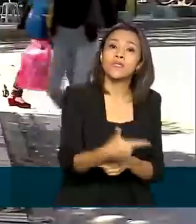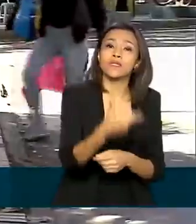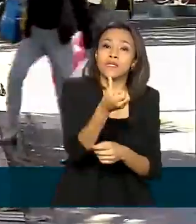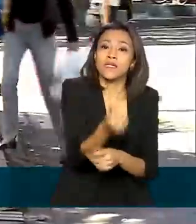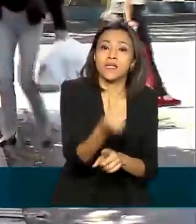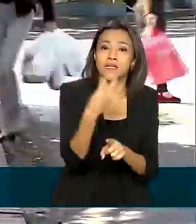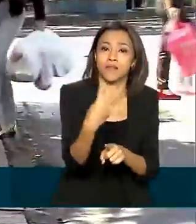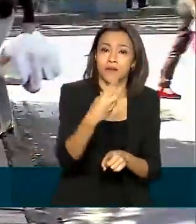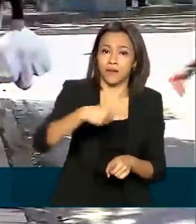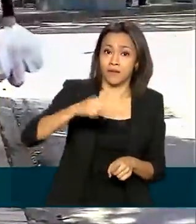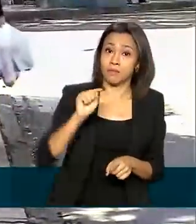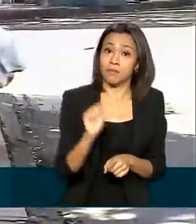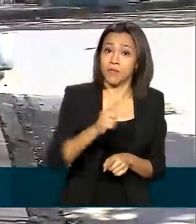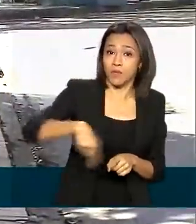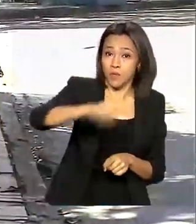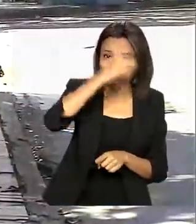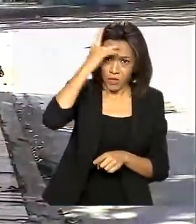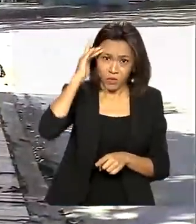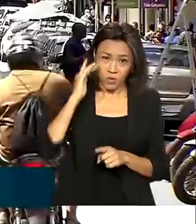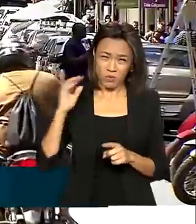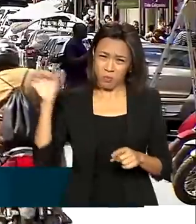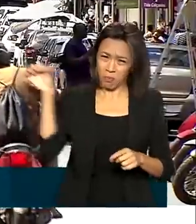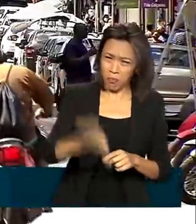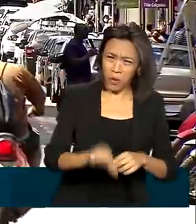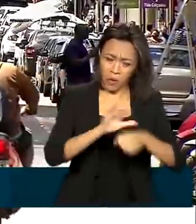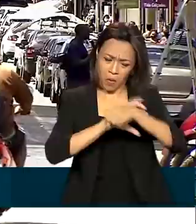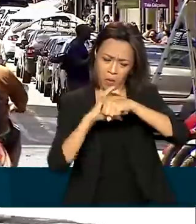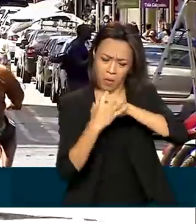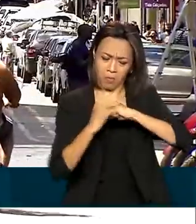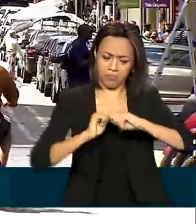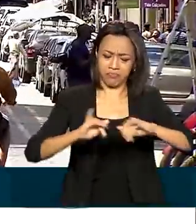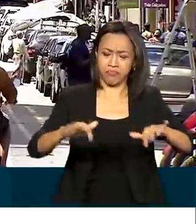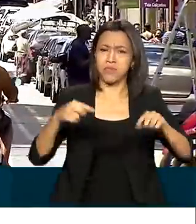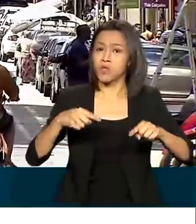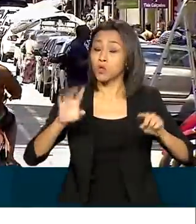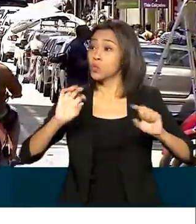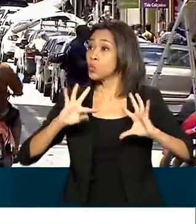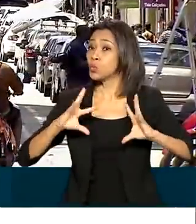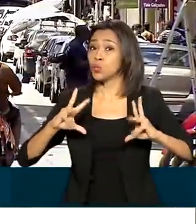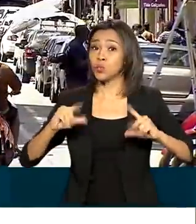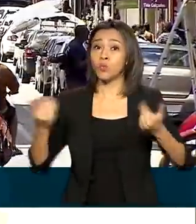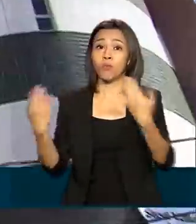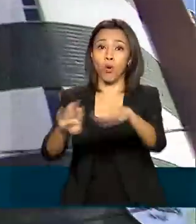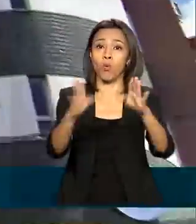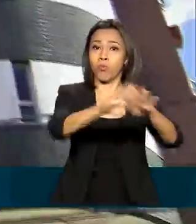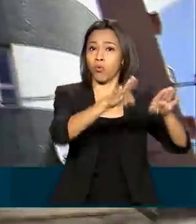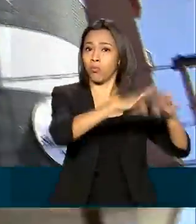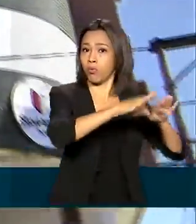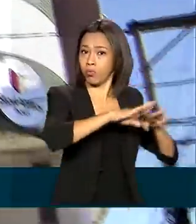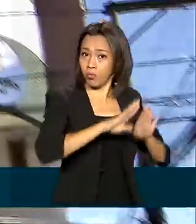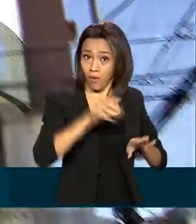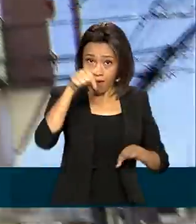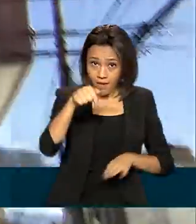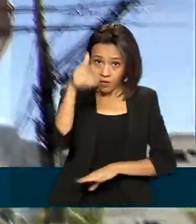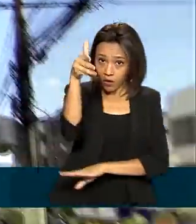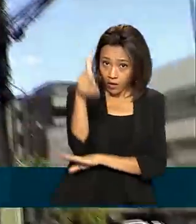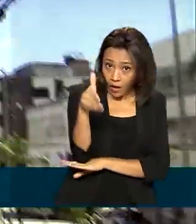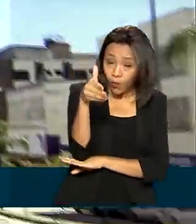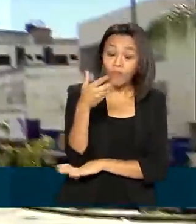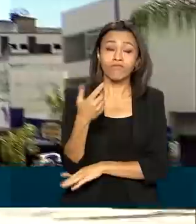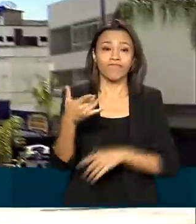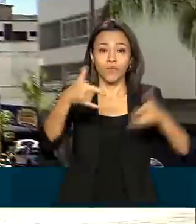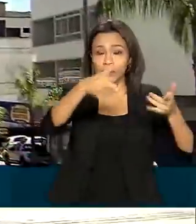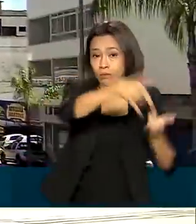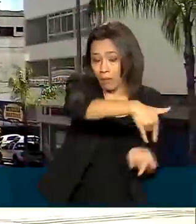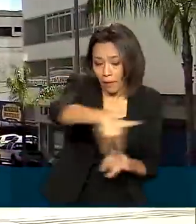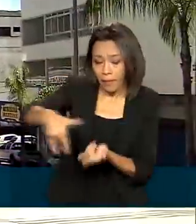habitantes. E durante os piores meses da pandemia, a cidade ficou com o comércio praticamente fechado. Nesse hotel, os quartos ficaram